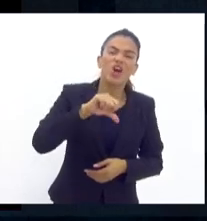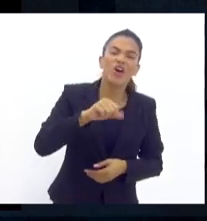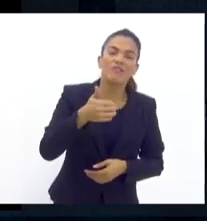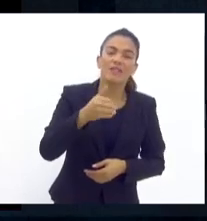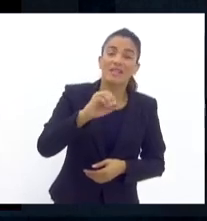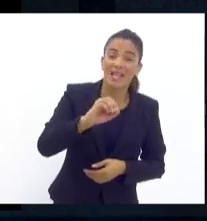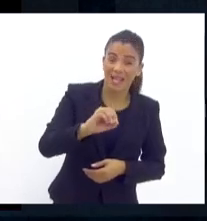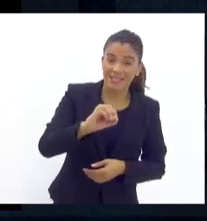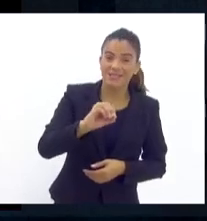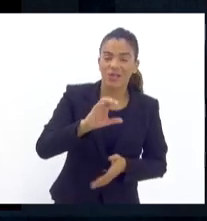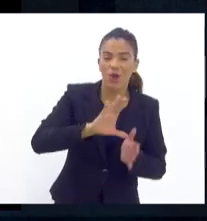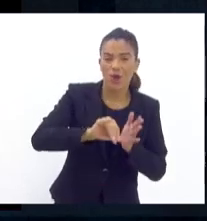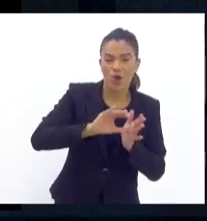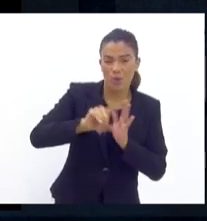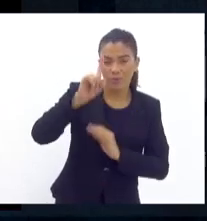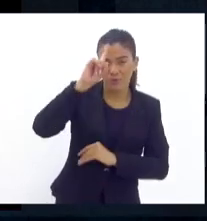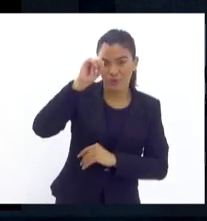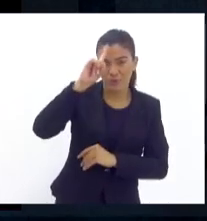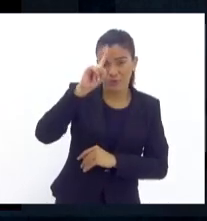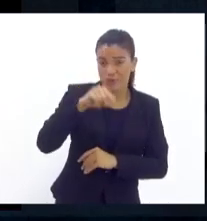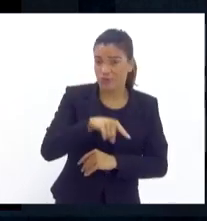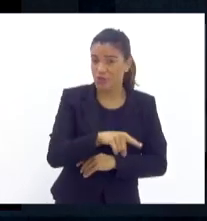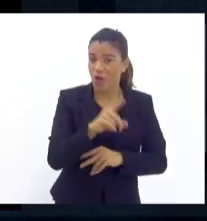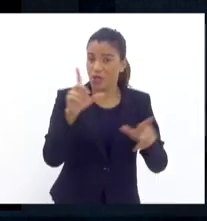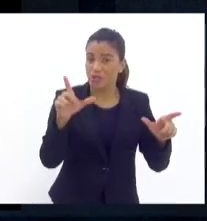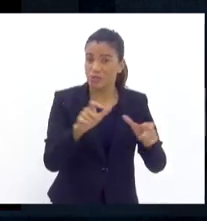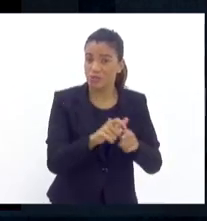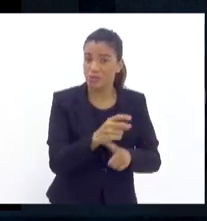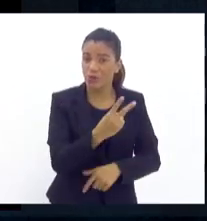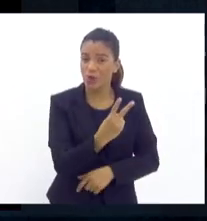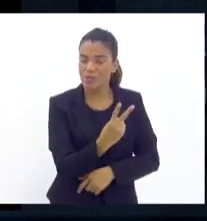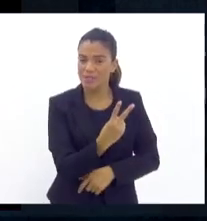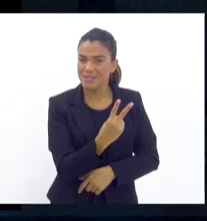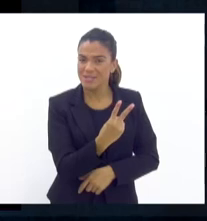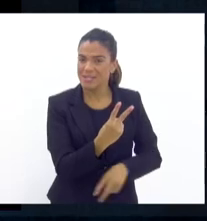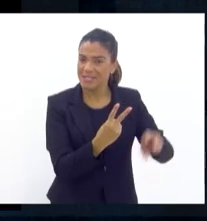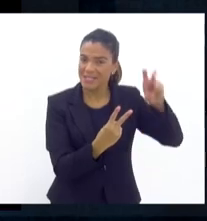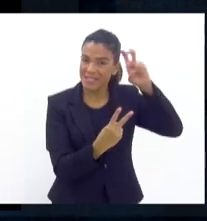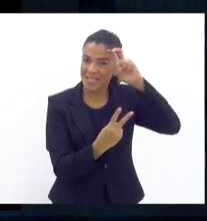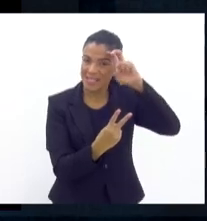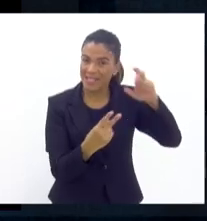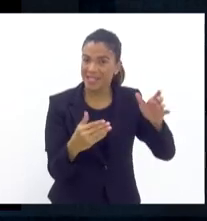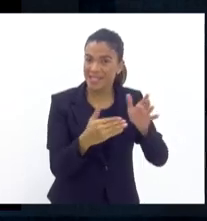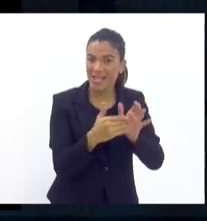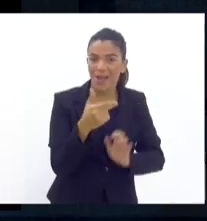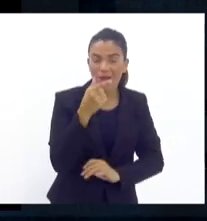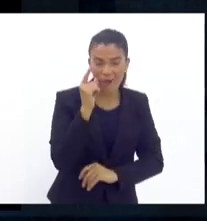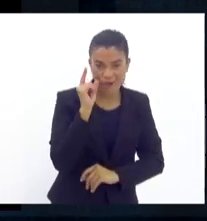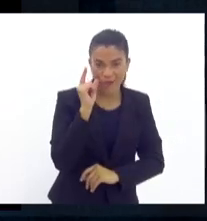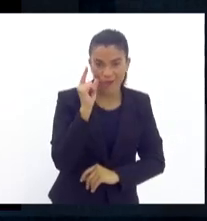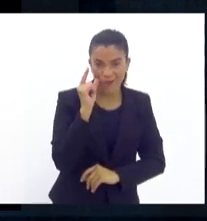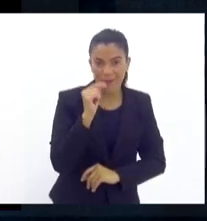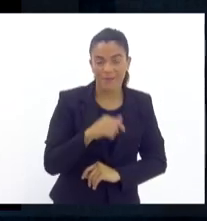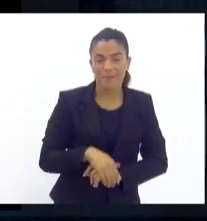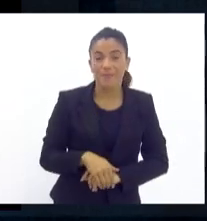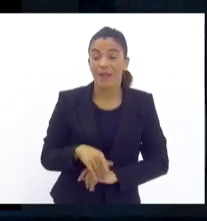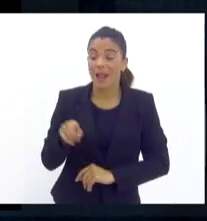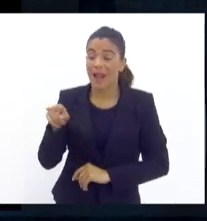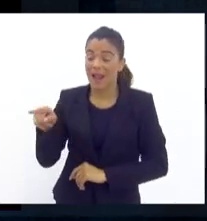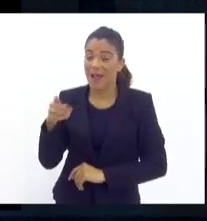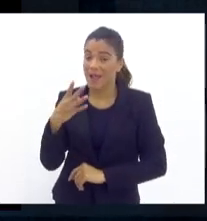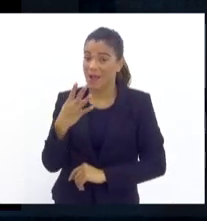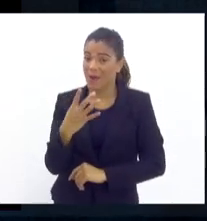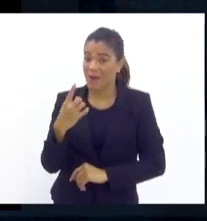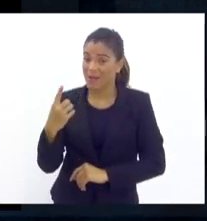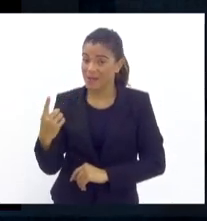roubos por dia, eu só tive dois, de quinta-feira até ontem, dois por dia. Aí, o 41, que